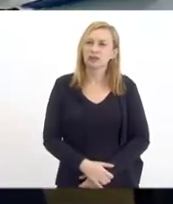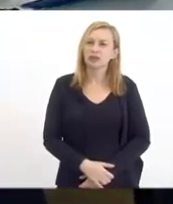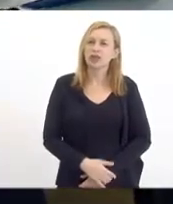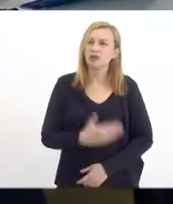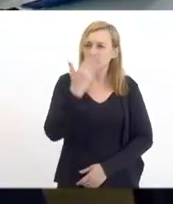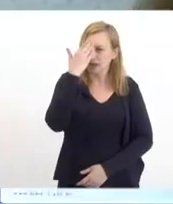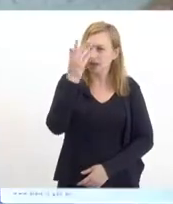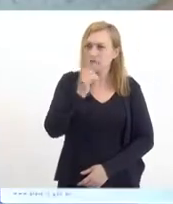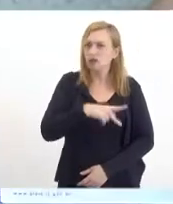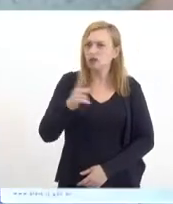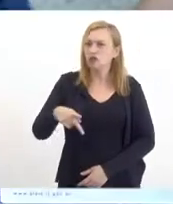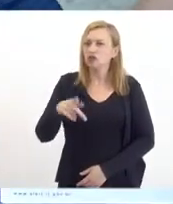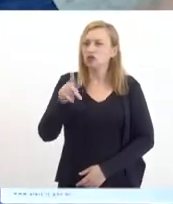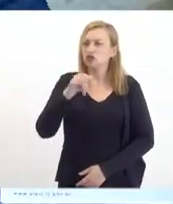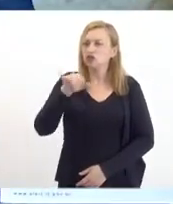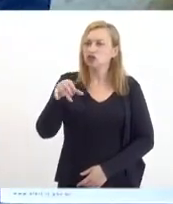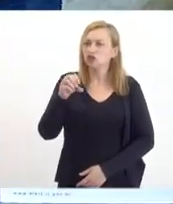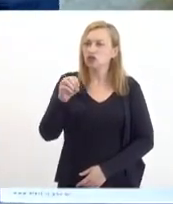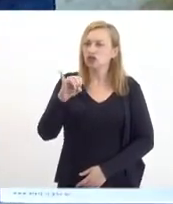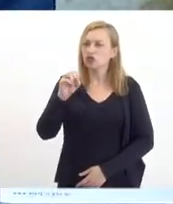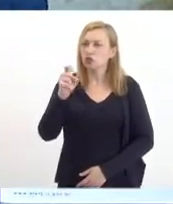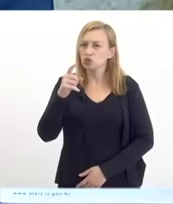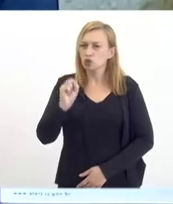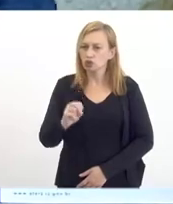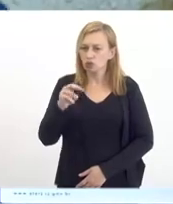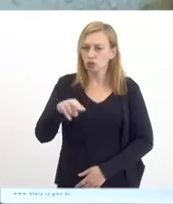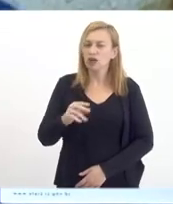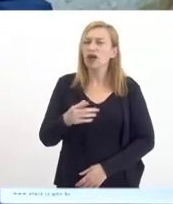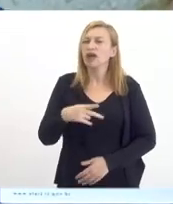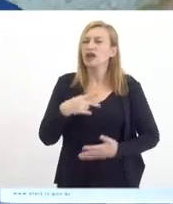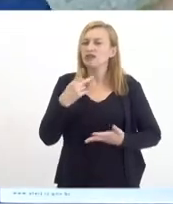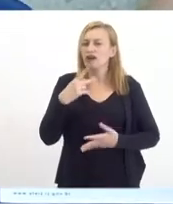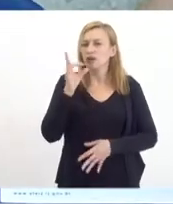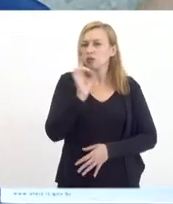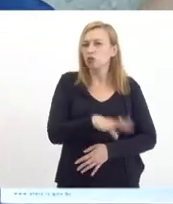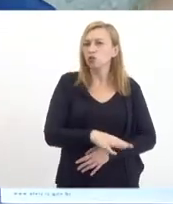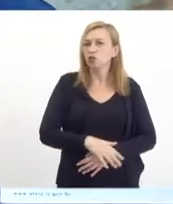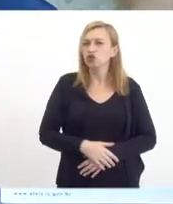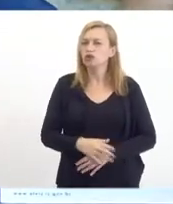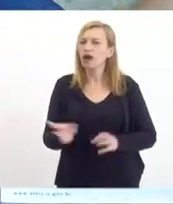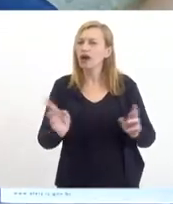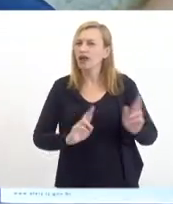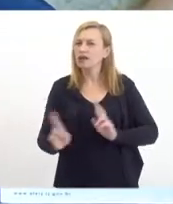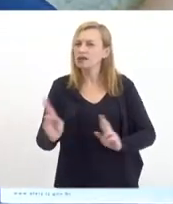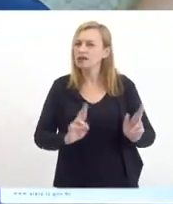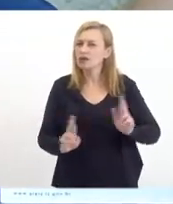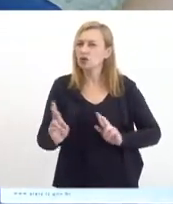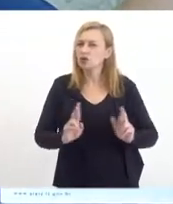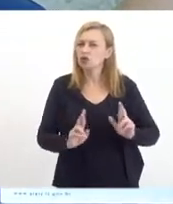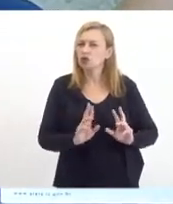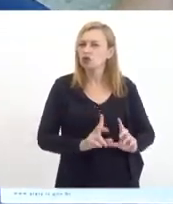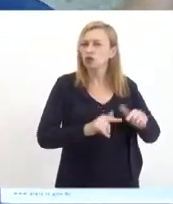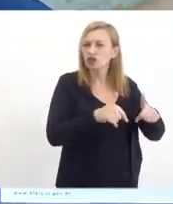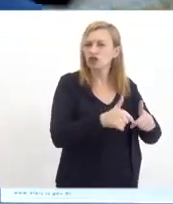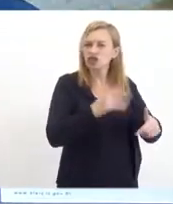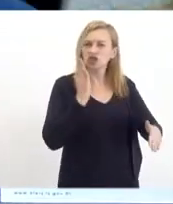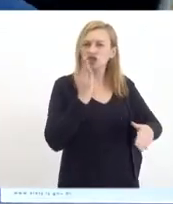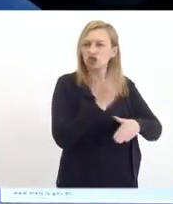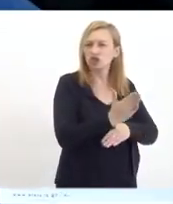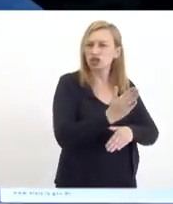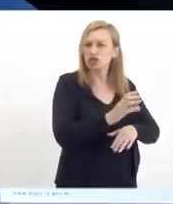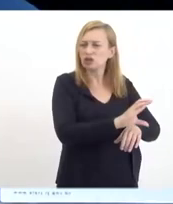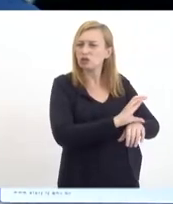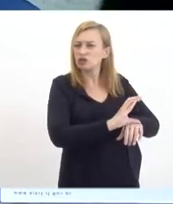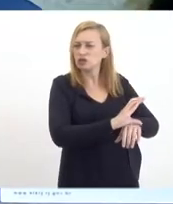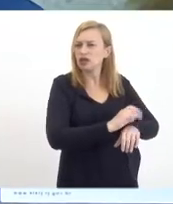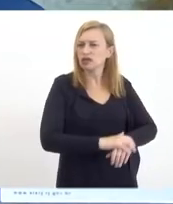professor Juíus. O Juíus coloca por último a relação de uma ação direta de inconstitucionalidade